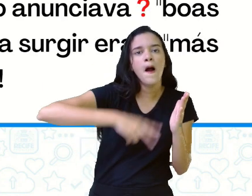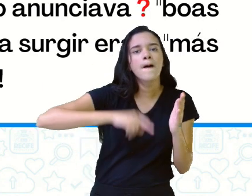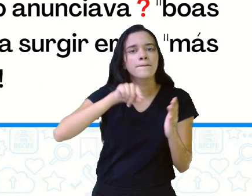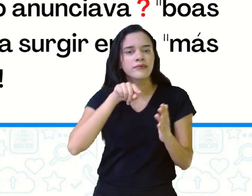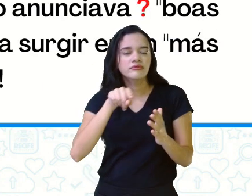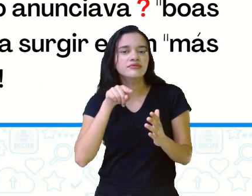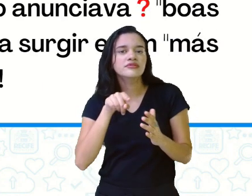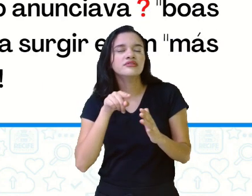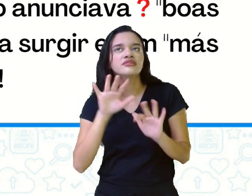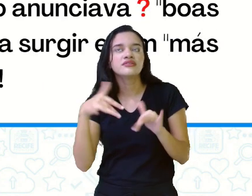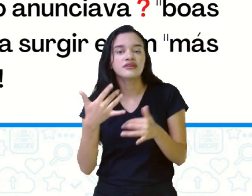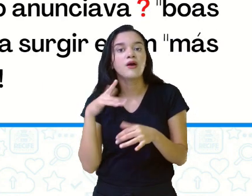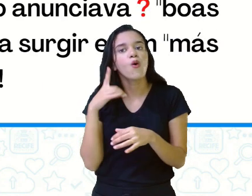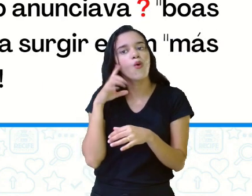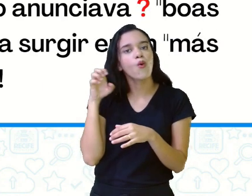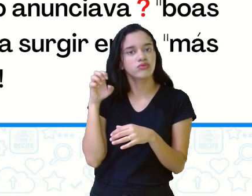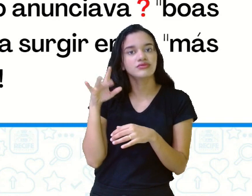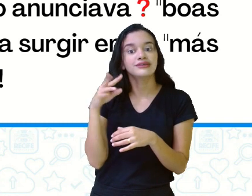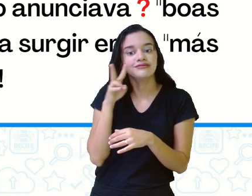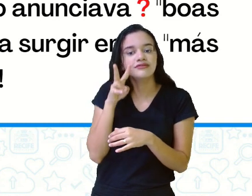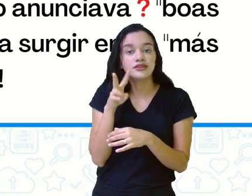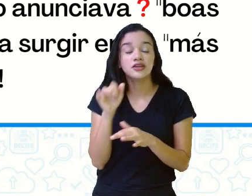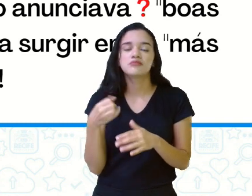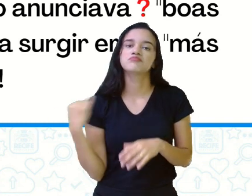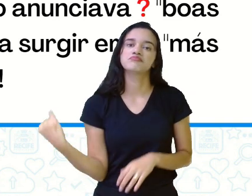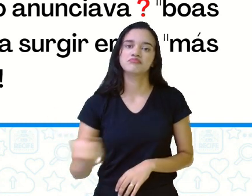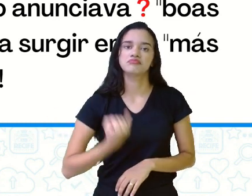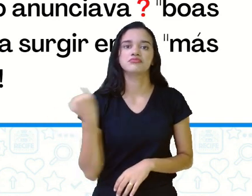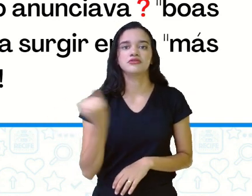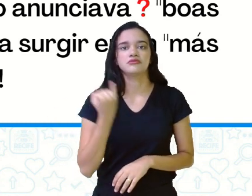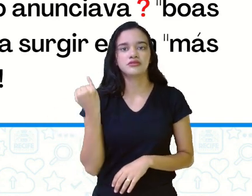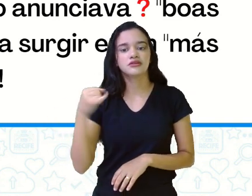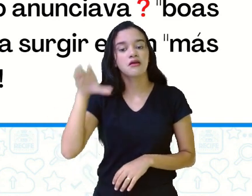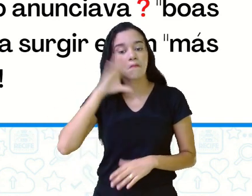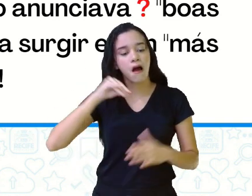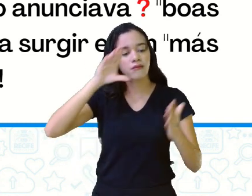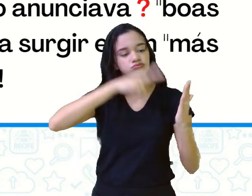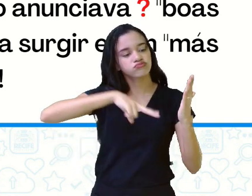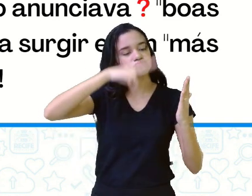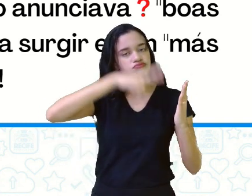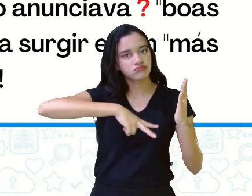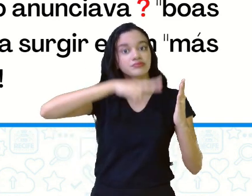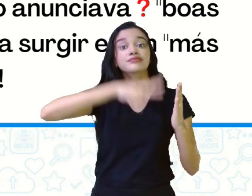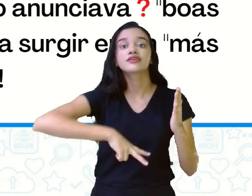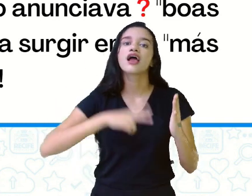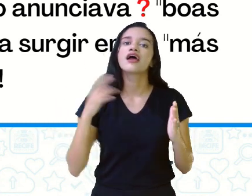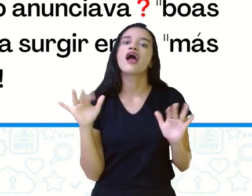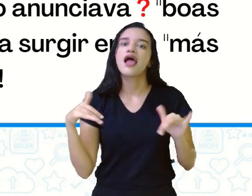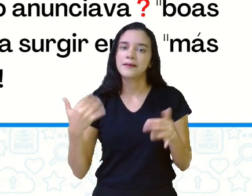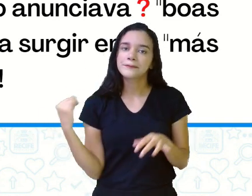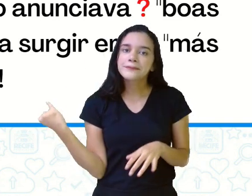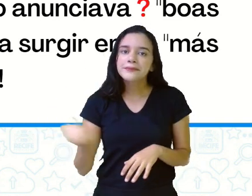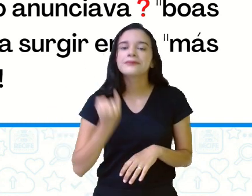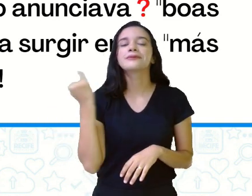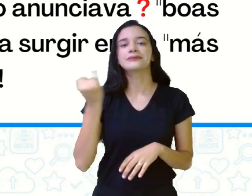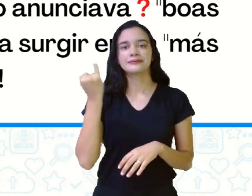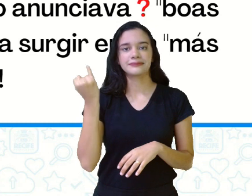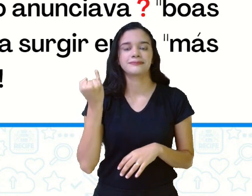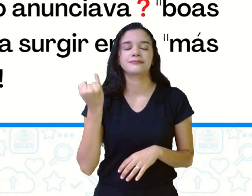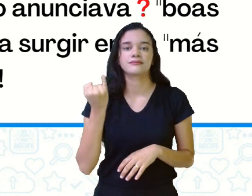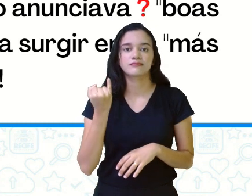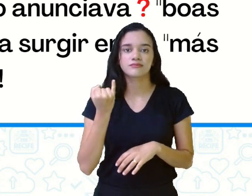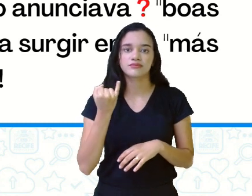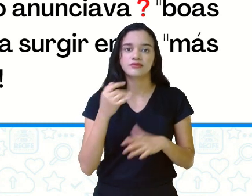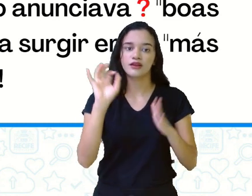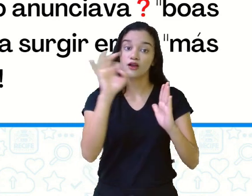você se ouvir. É muito importante isso, você fazer uma leitura em voz alta e você se ouvir. Isso é muito importante quando você faz correção